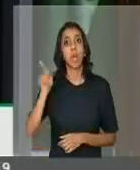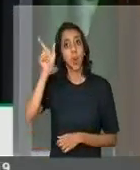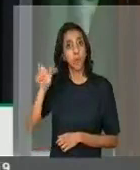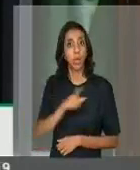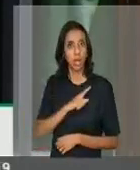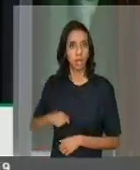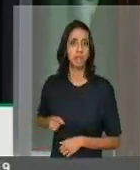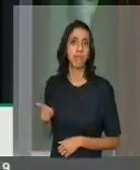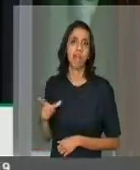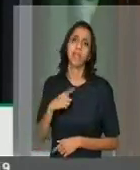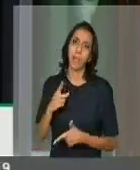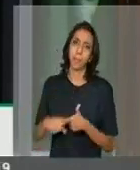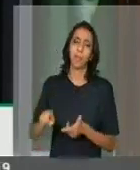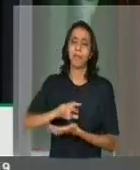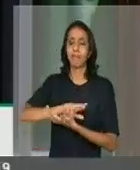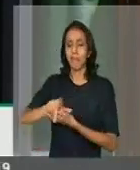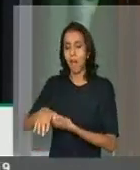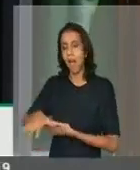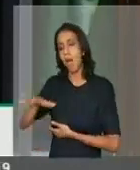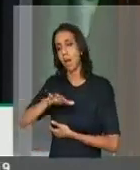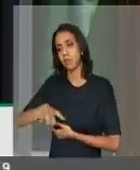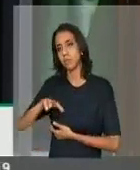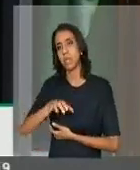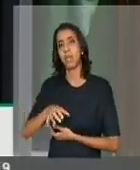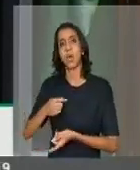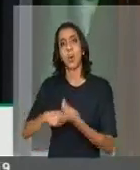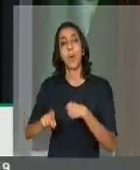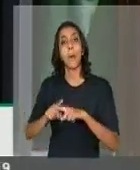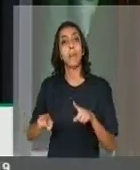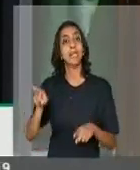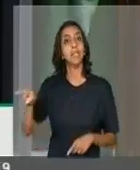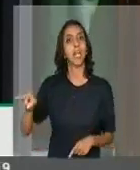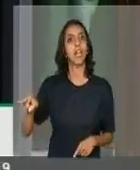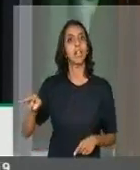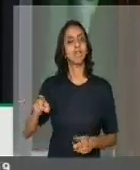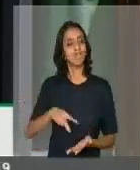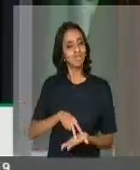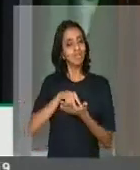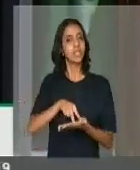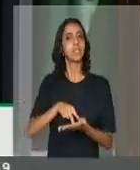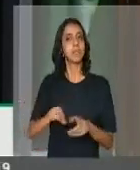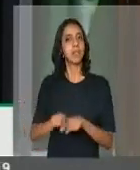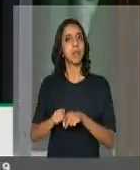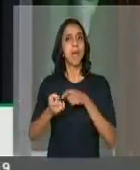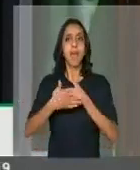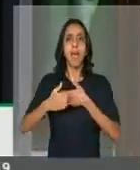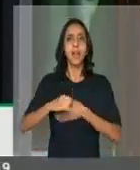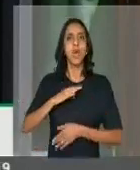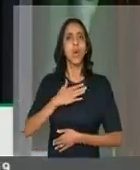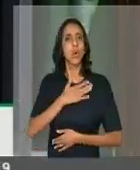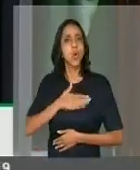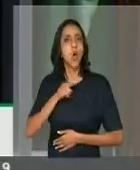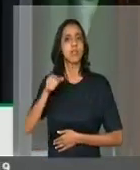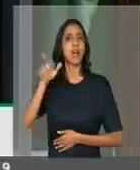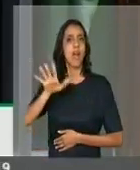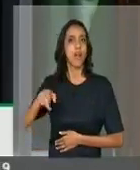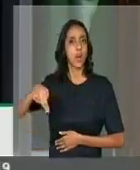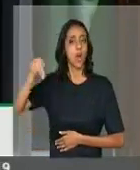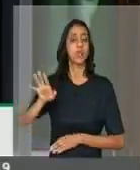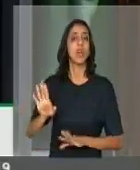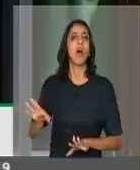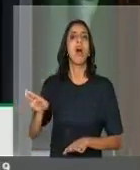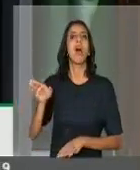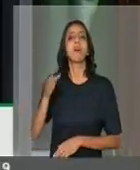dificuldades, ele, com a sua determinação, com seu carinho pelo litoral norte, ele autorizou a